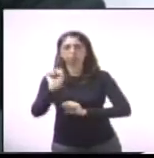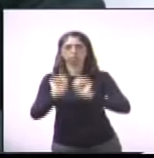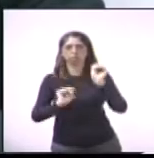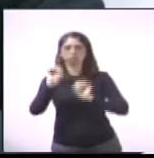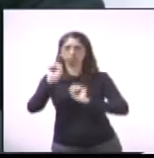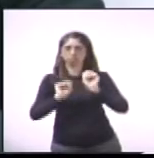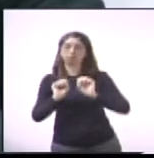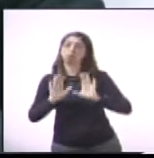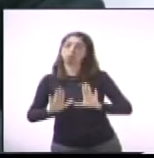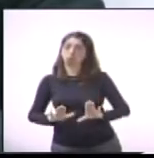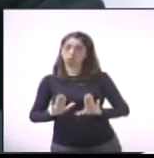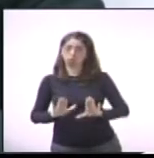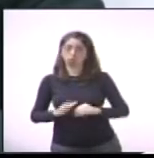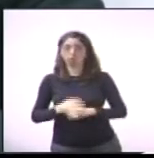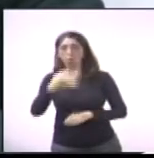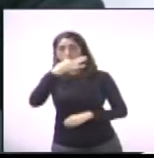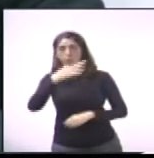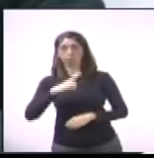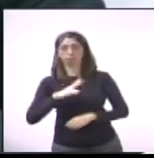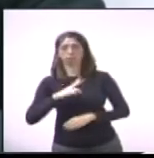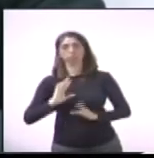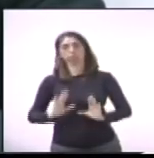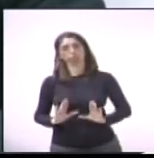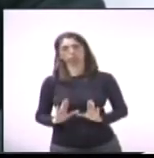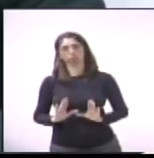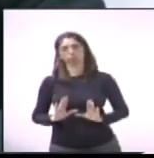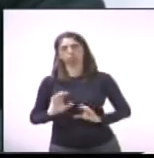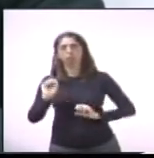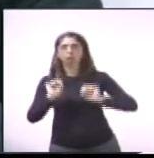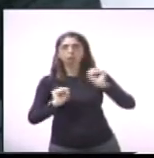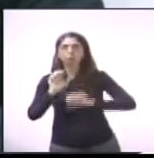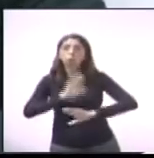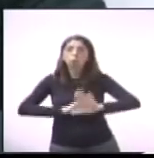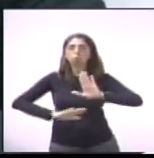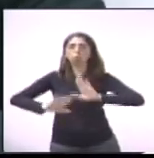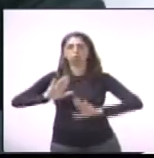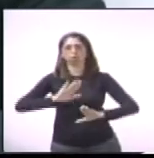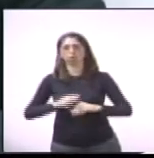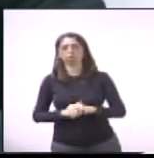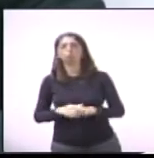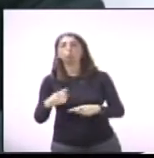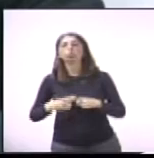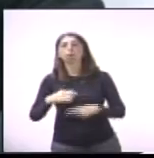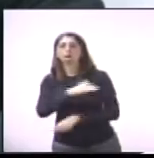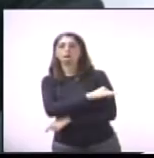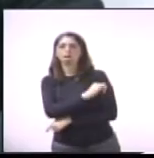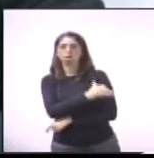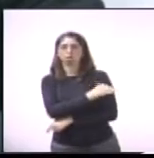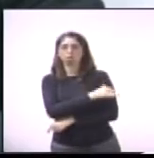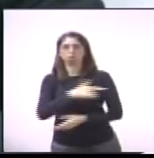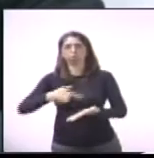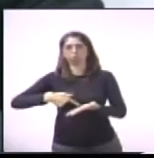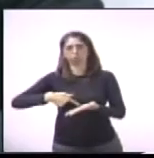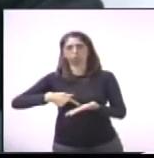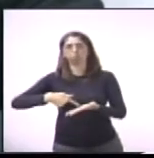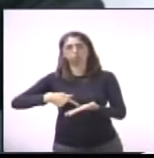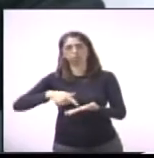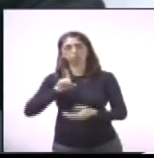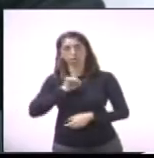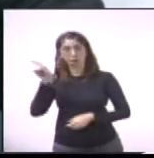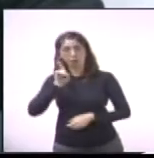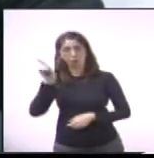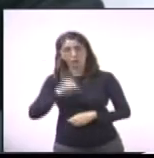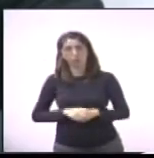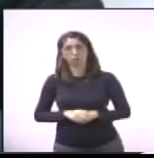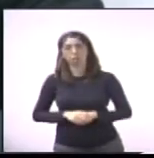ponto de vista, as empresas não podem ser punidas. Você vê a Petrobras no Rio de Janeiro, que já foi gasto em milhões, está